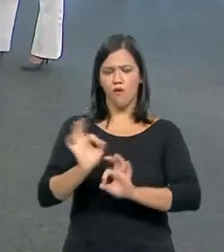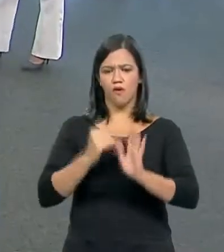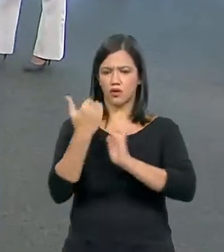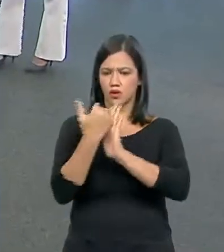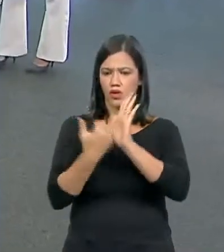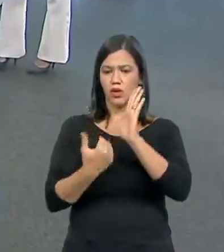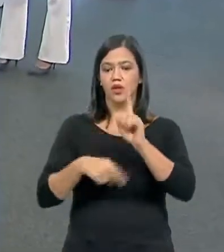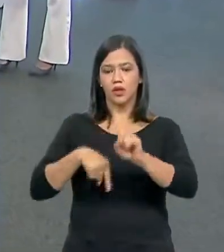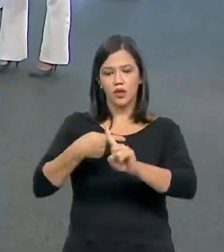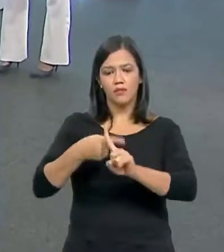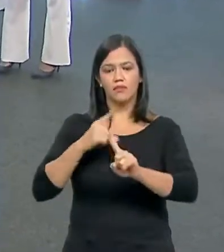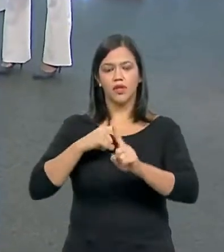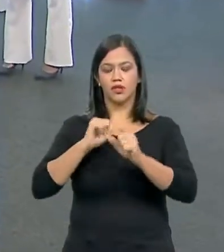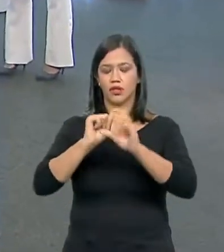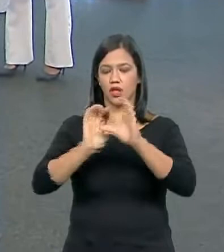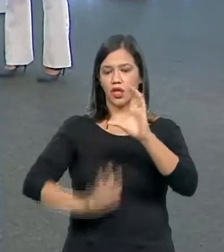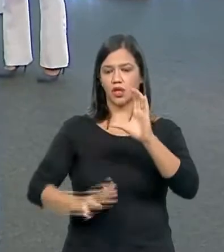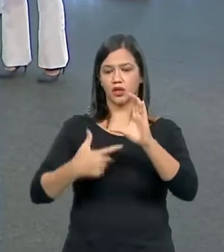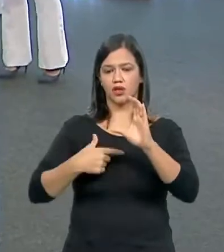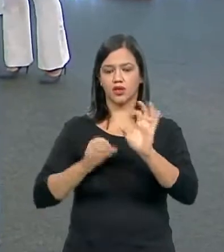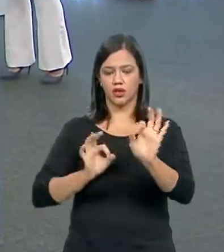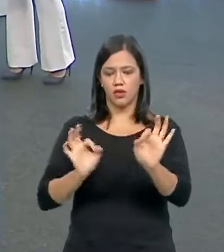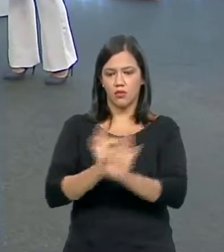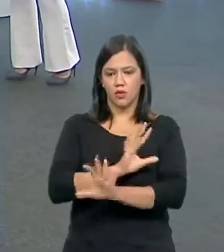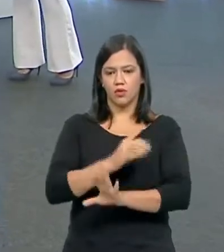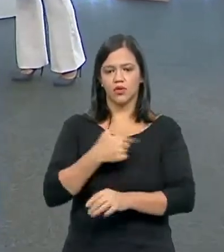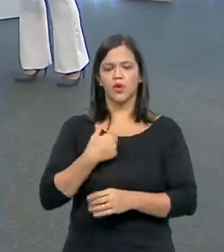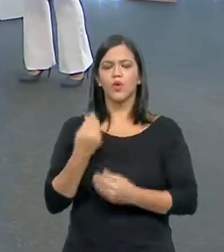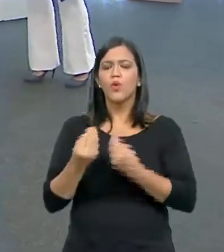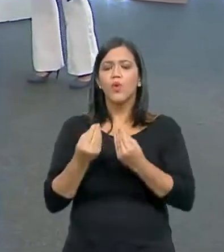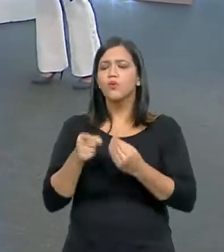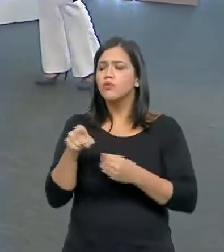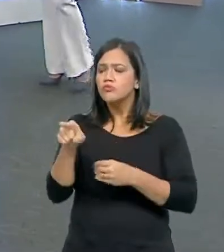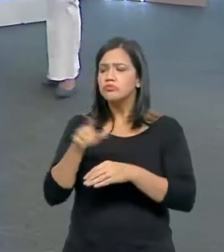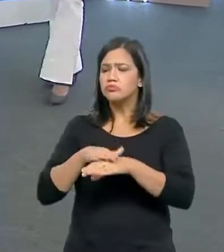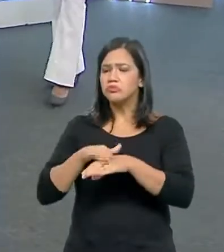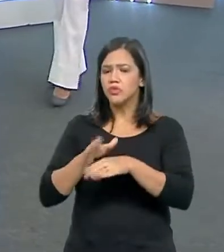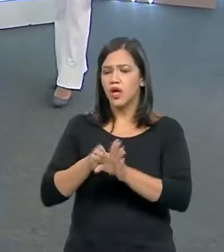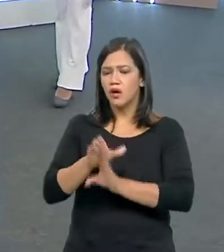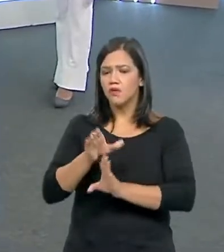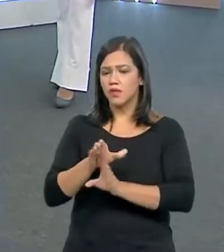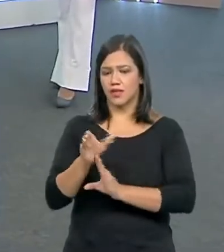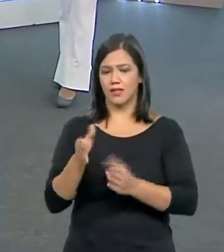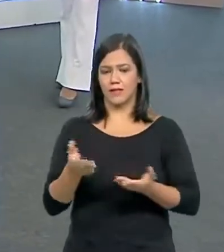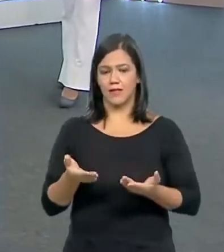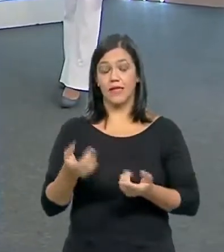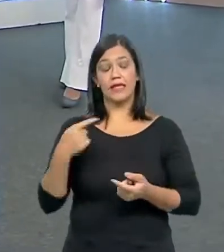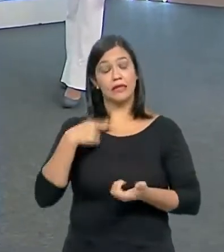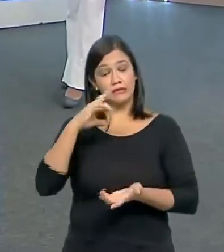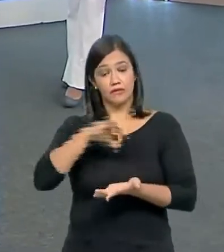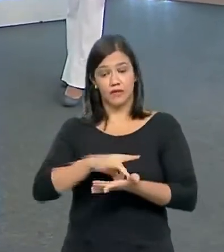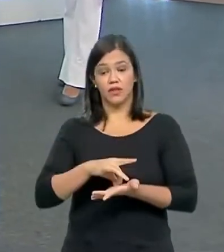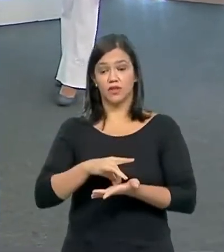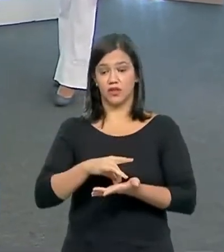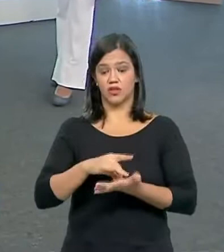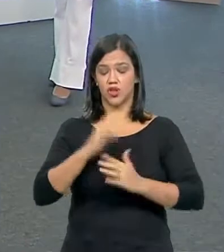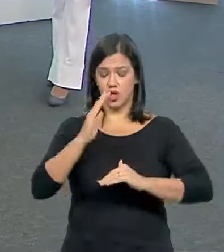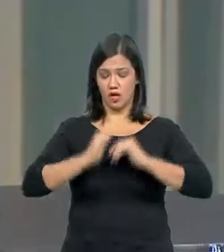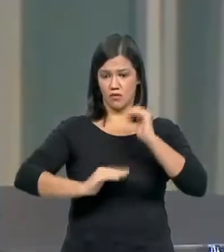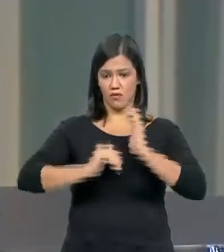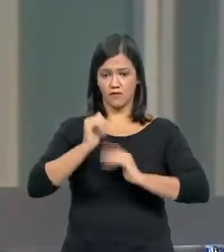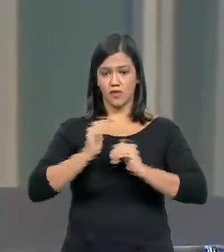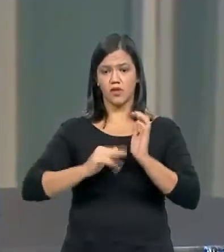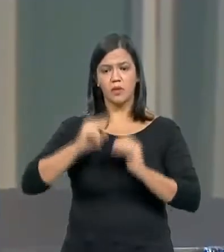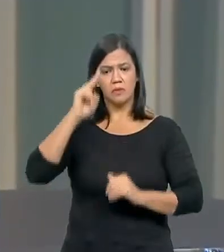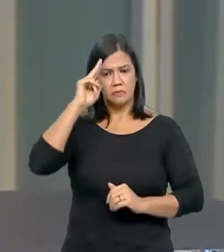de caráter? Como é que o senhor aconselha essas novas gerações a seguir essa carreira? Na verdade, a profissão militar